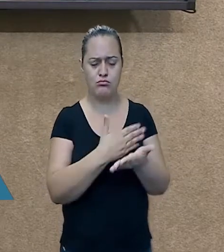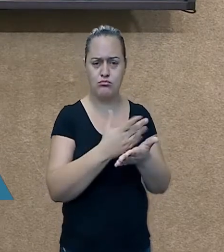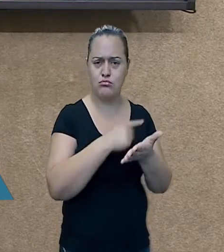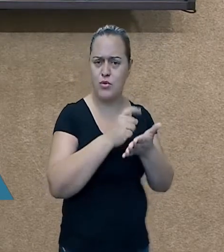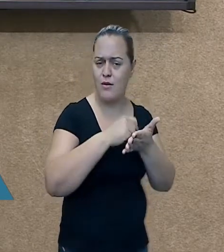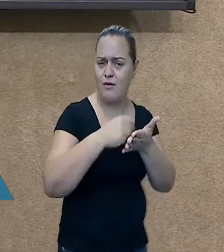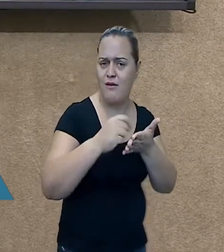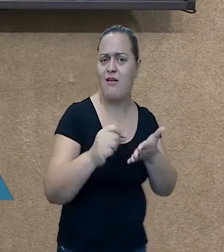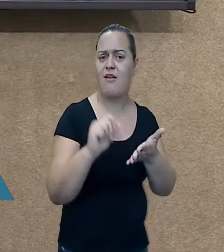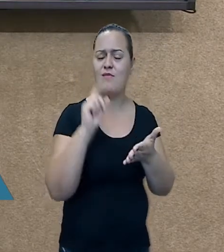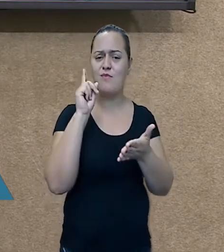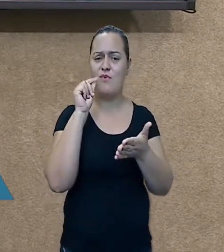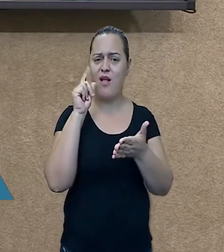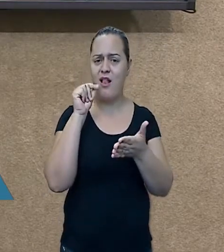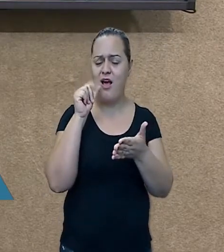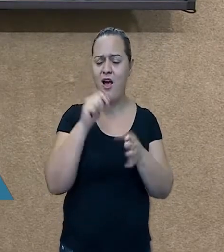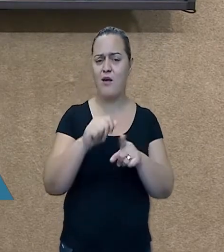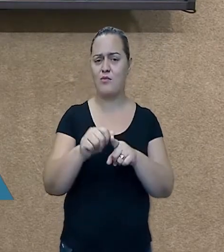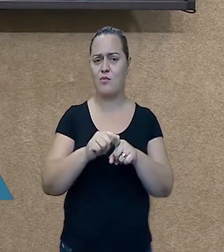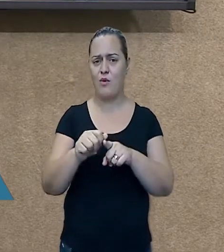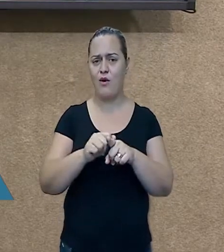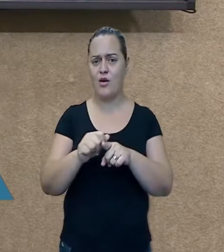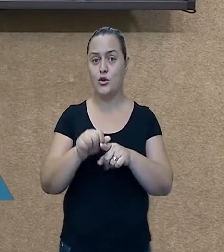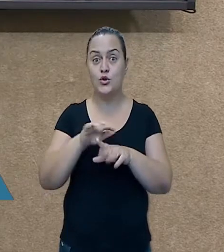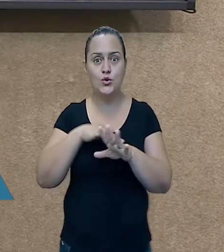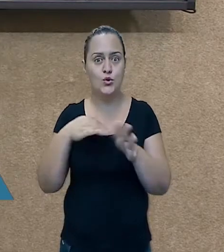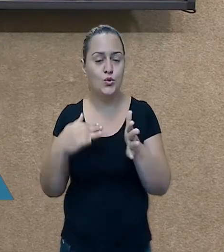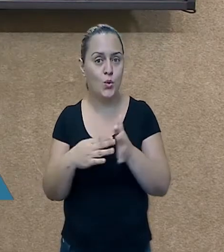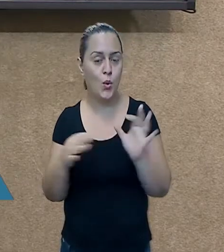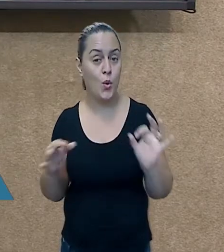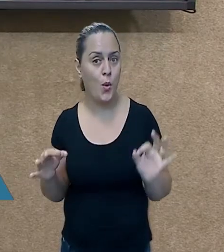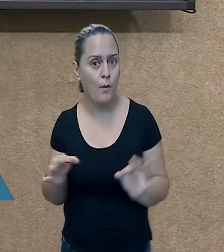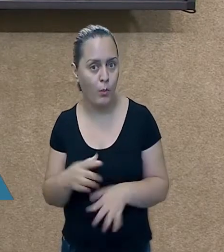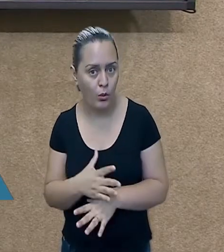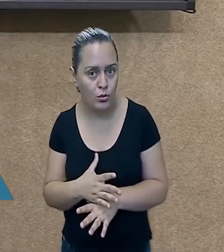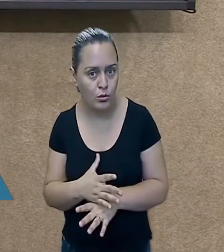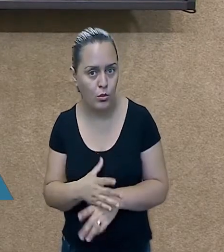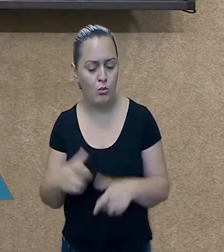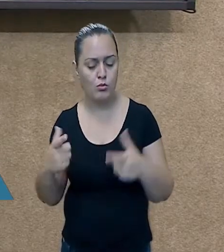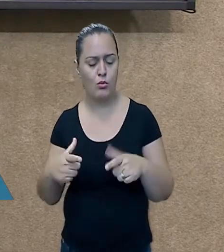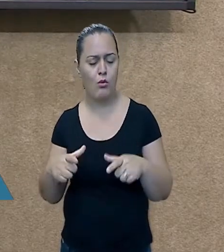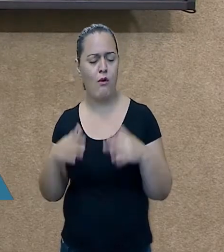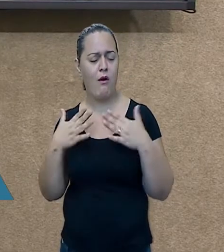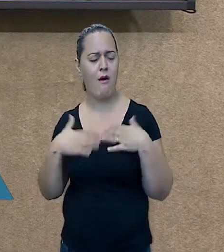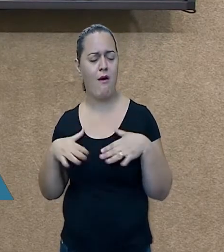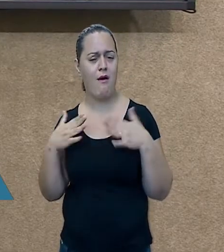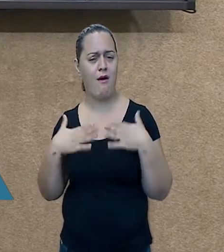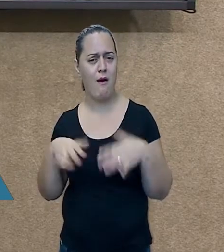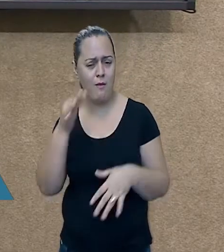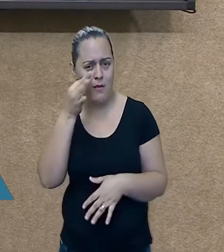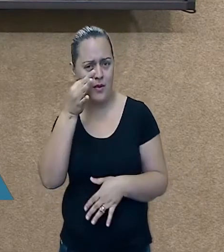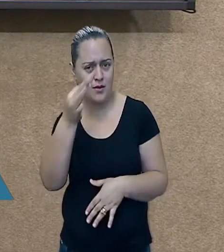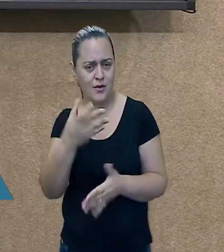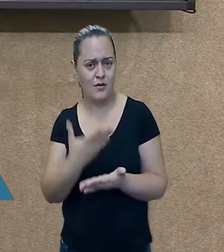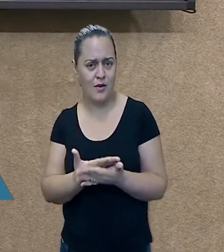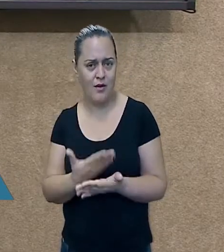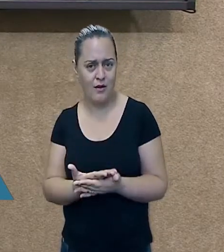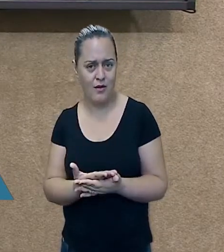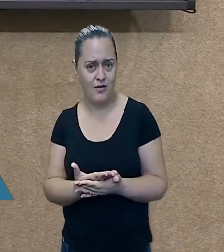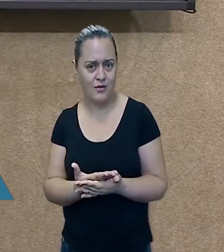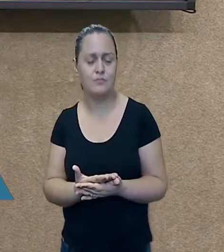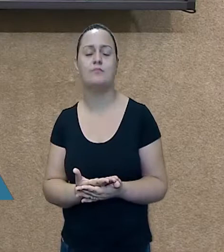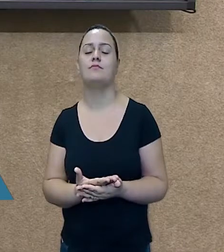lápis, a borracha, já organizou o seu lugar para você prestar atenção na nossa aula. Espero que sim, conto com